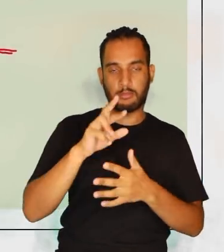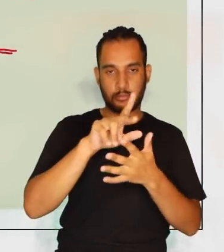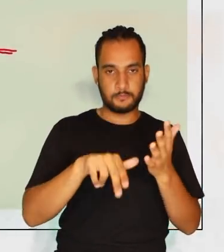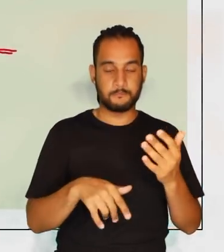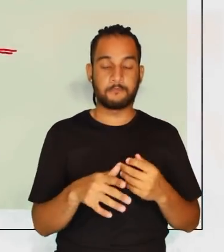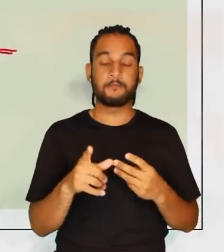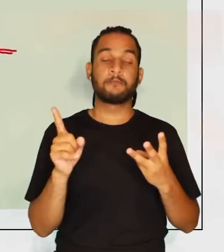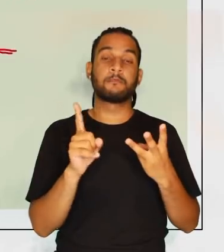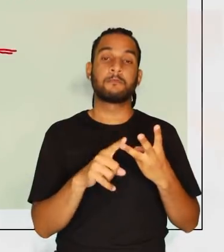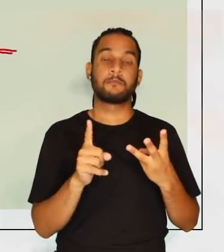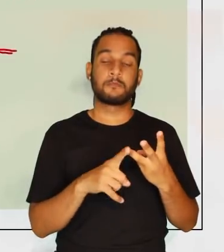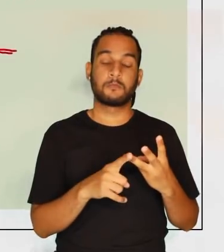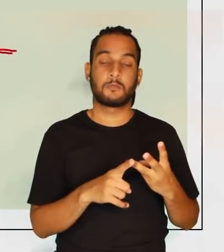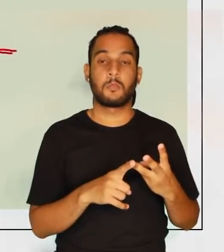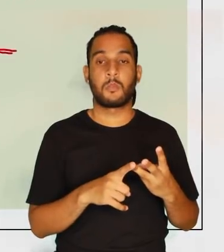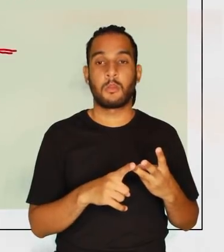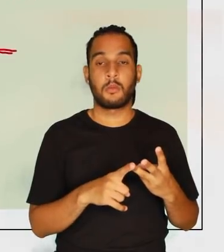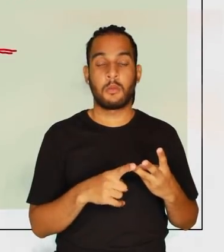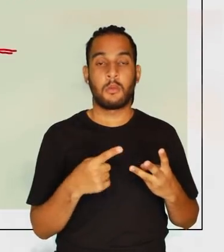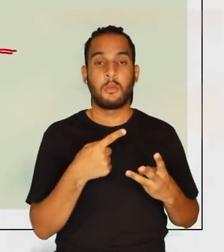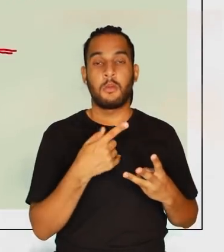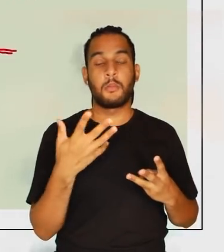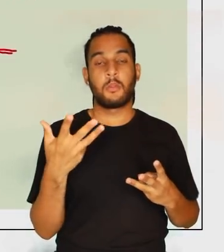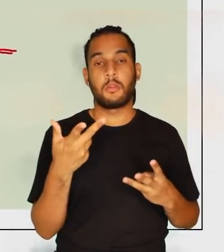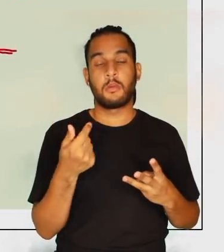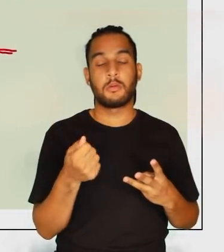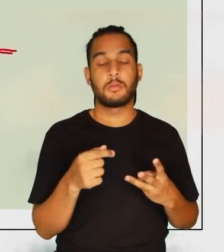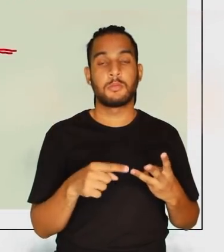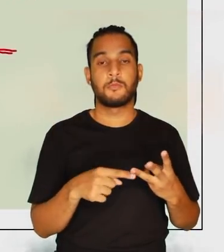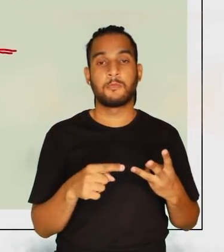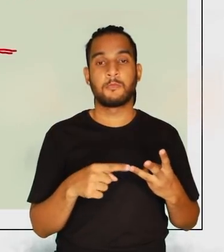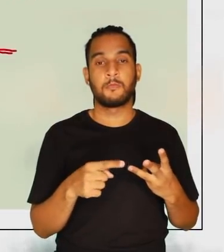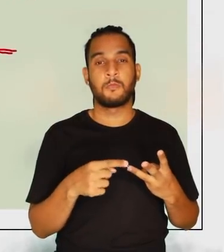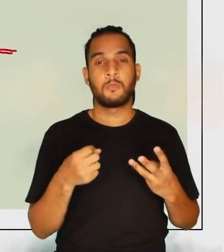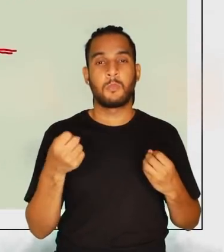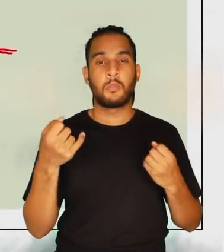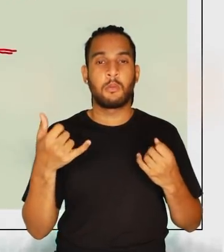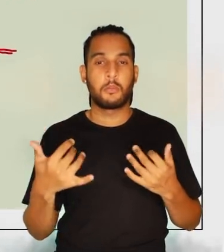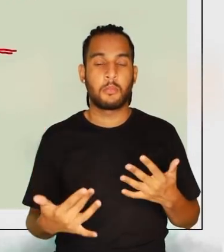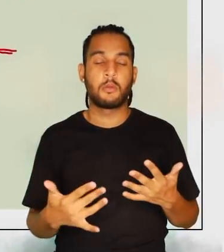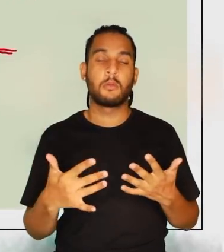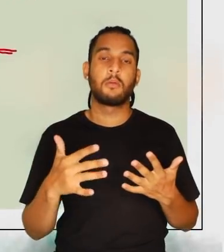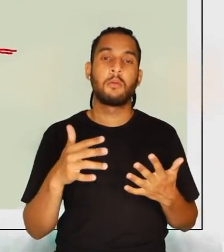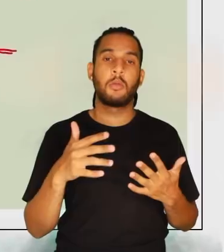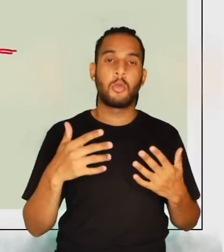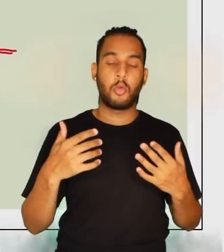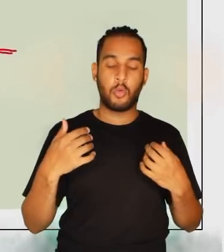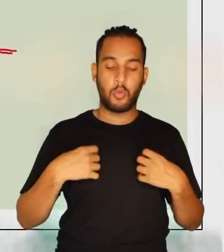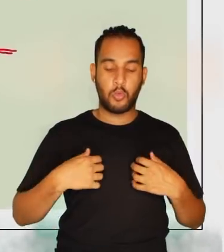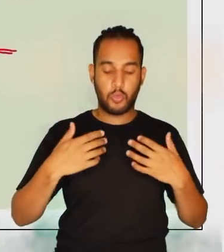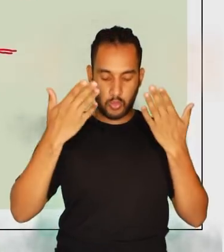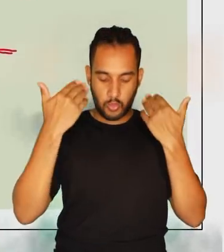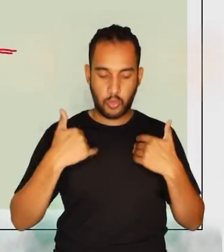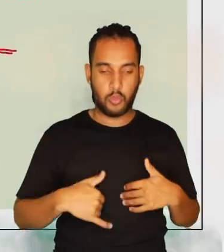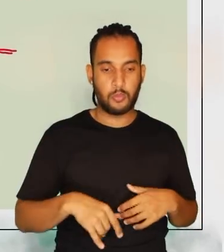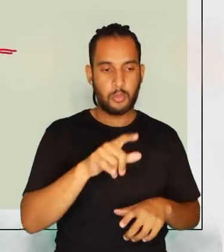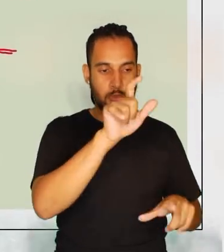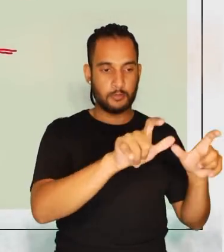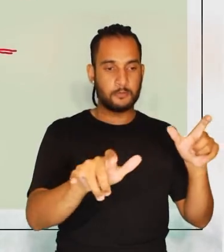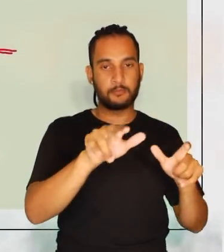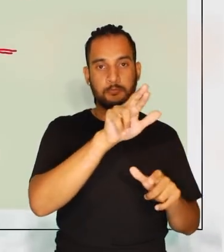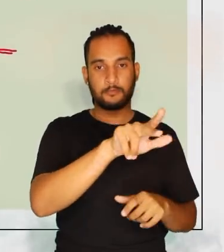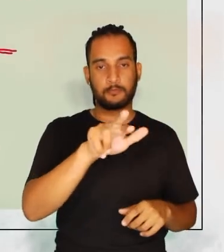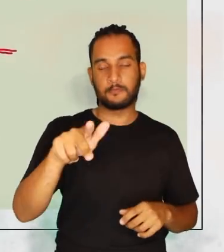corpo, essa habilidade aqui, ela vai falar sobre, ela vai falar um pouco mais sobre as diferenças do